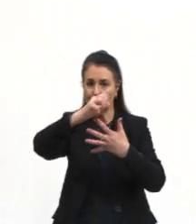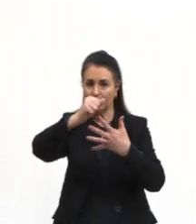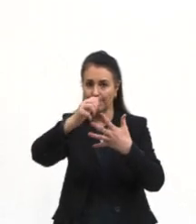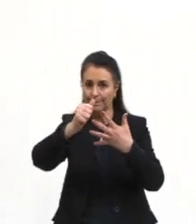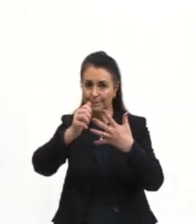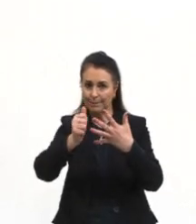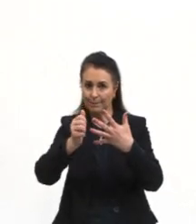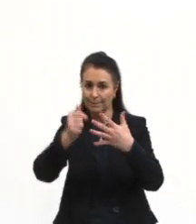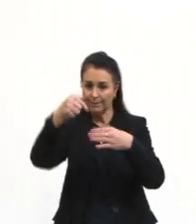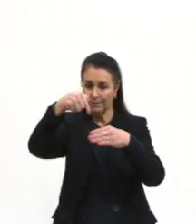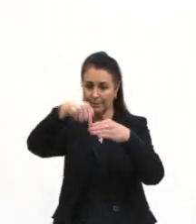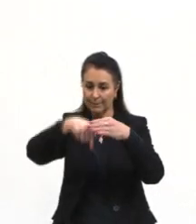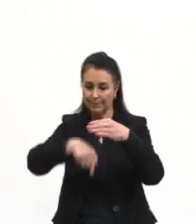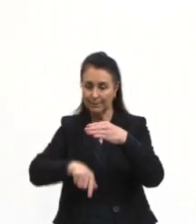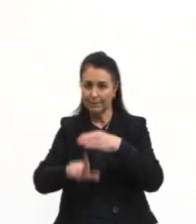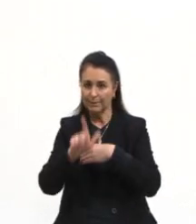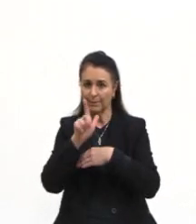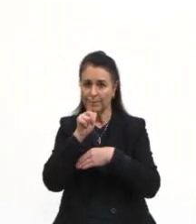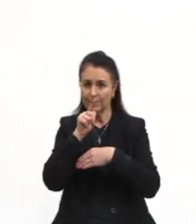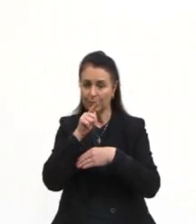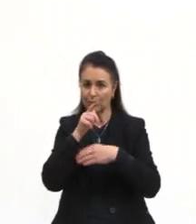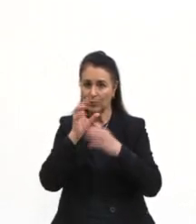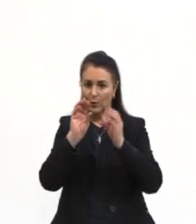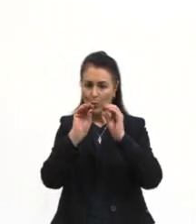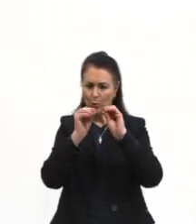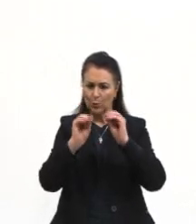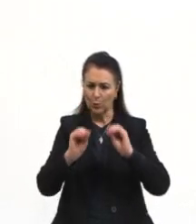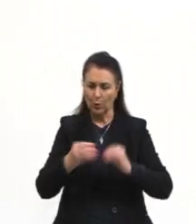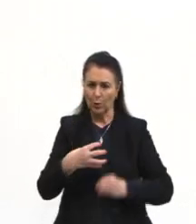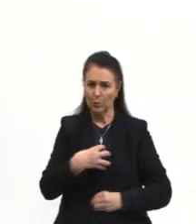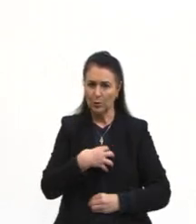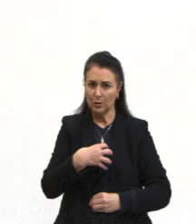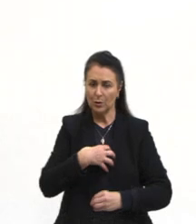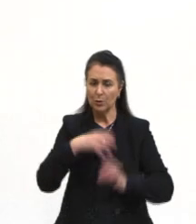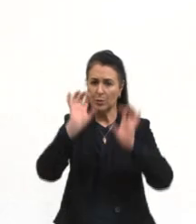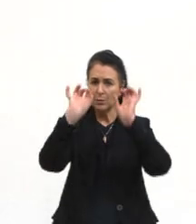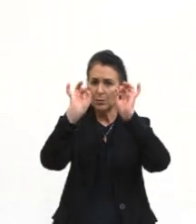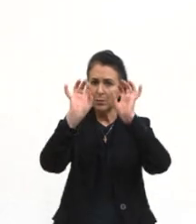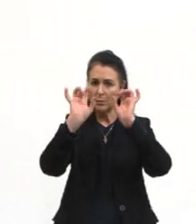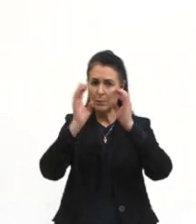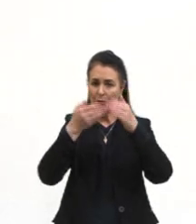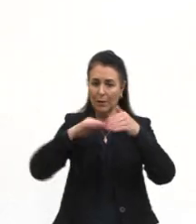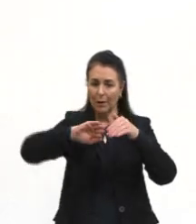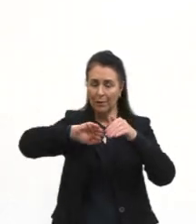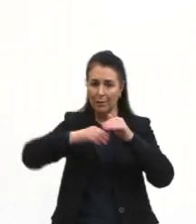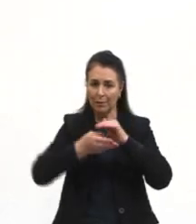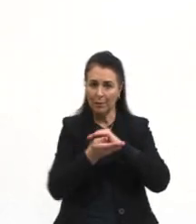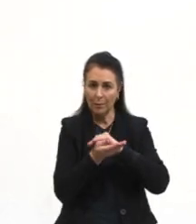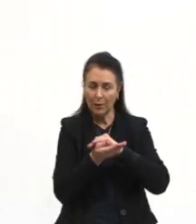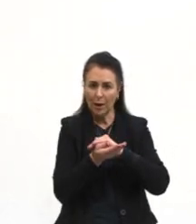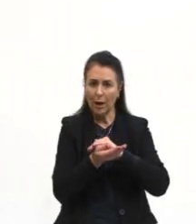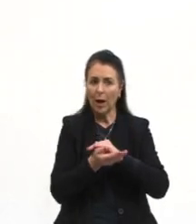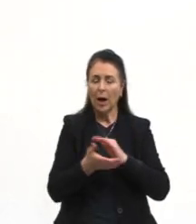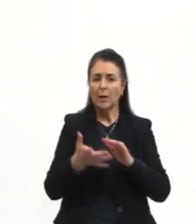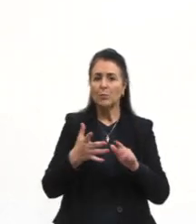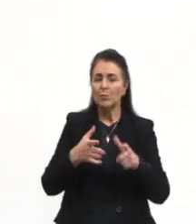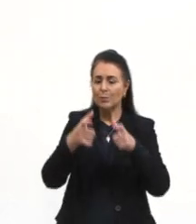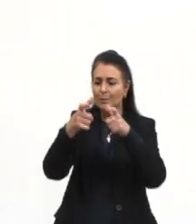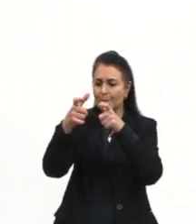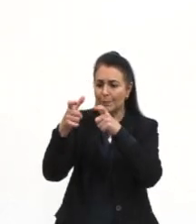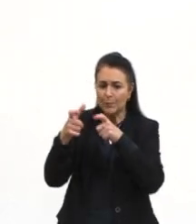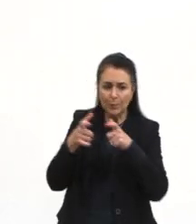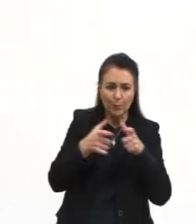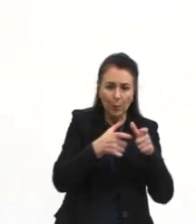Subaquática. Seus órgãos dos sentidos são especialmente adaptados para a localização de